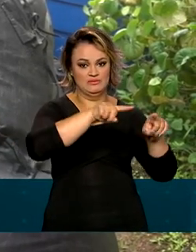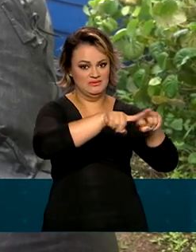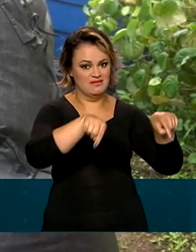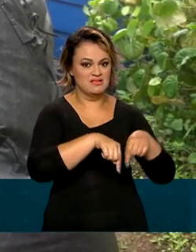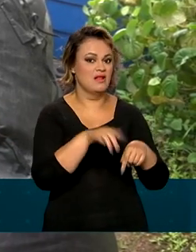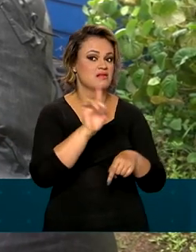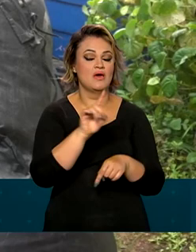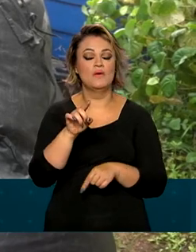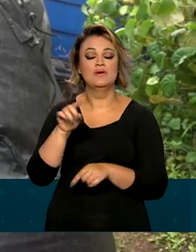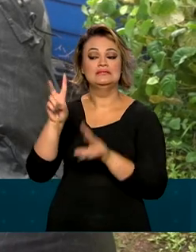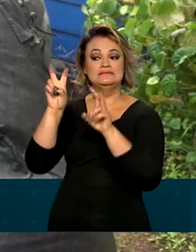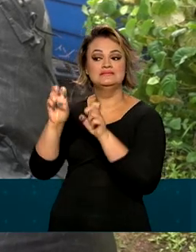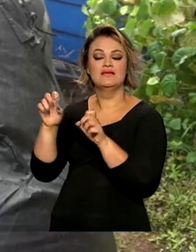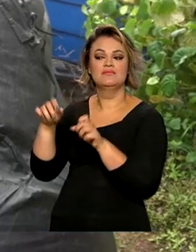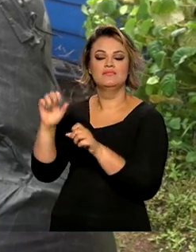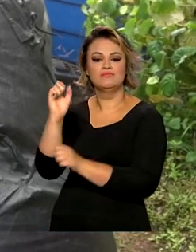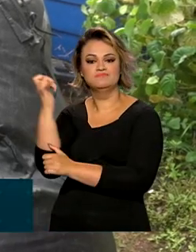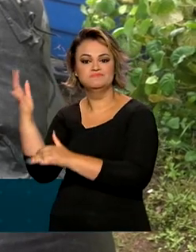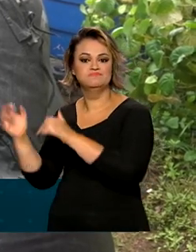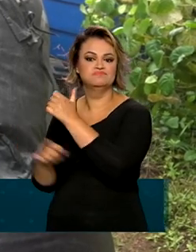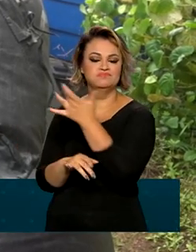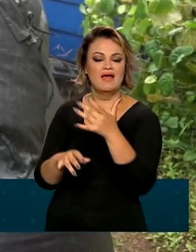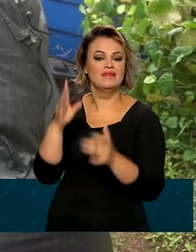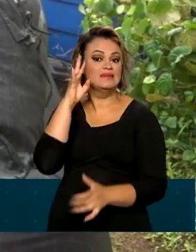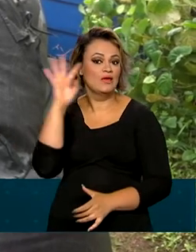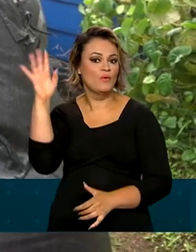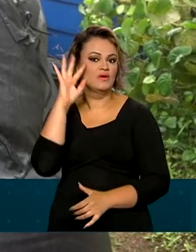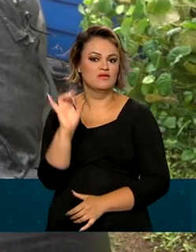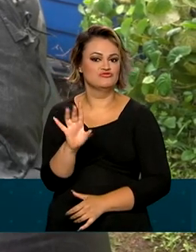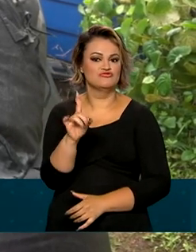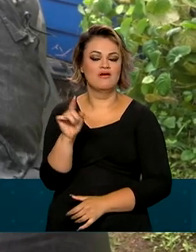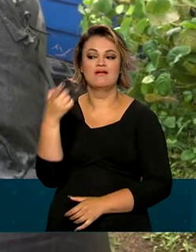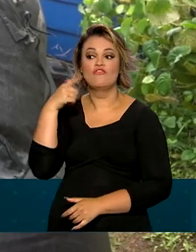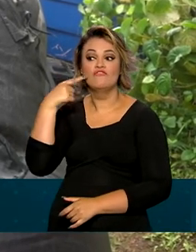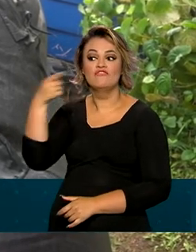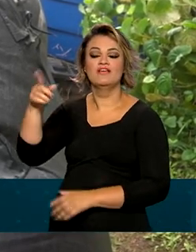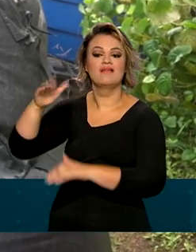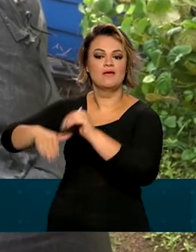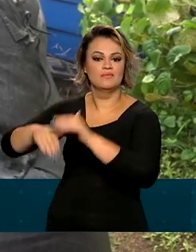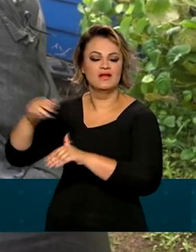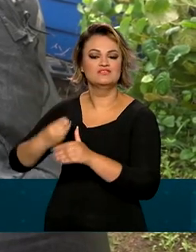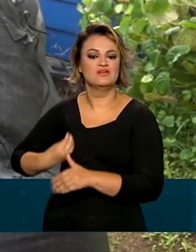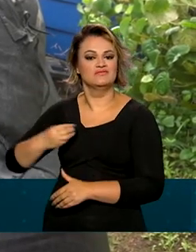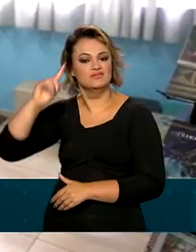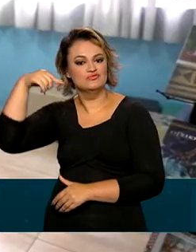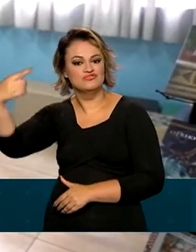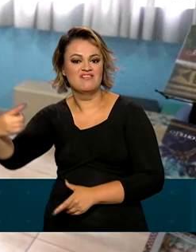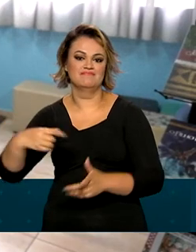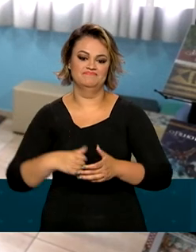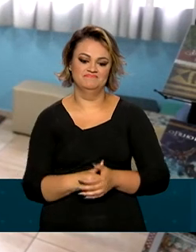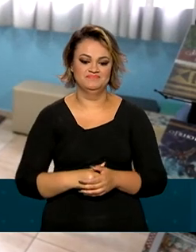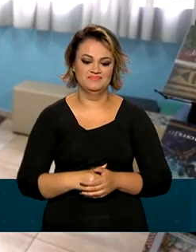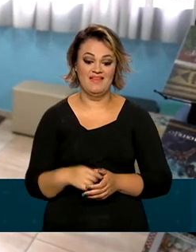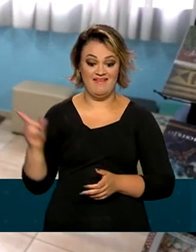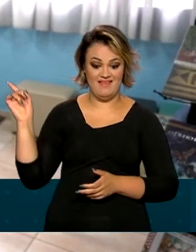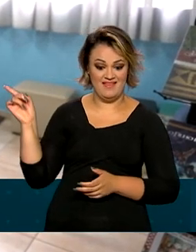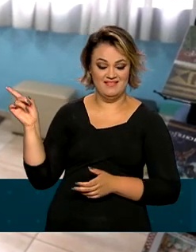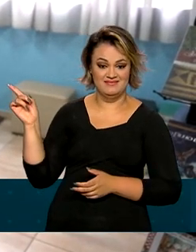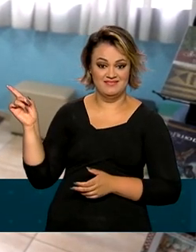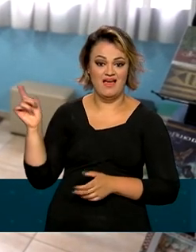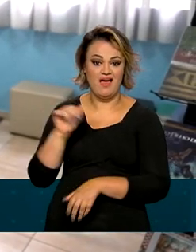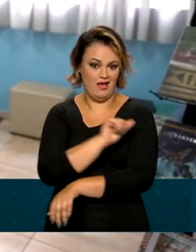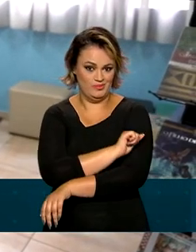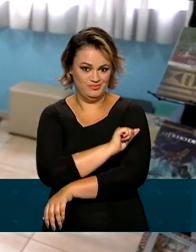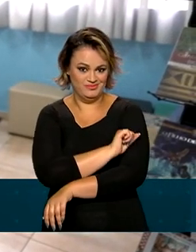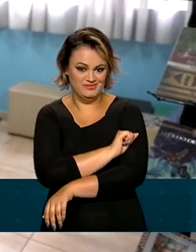trazer o assunto meio ambiente só como uma teoria, para trazê-lo para a prática do dia a dia. O Vinícius, aluno de